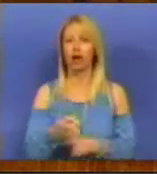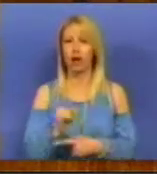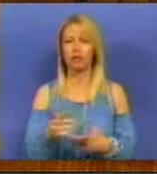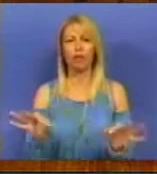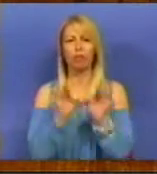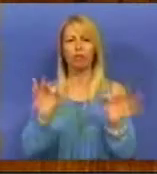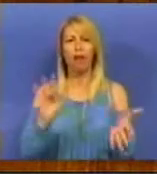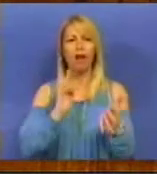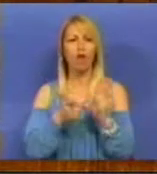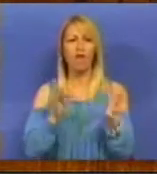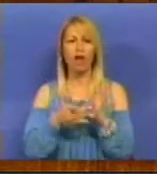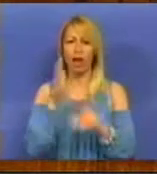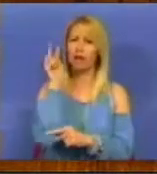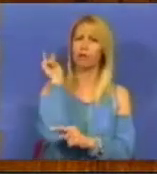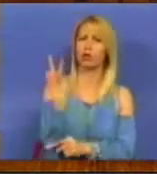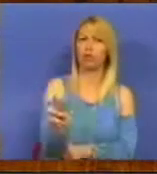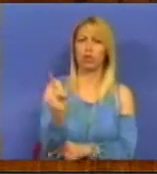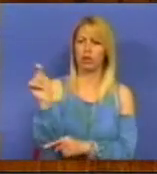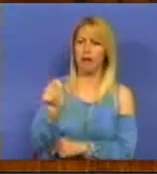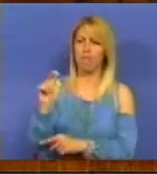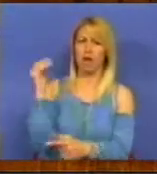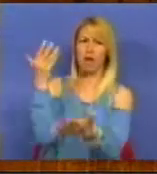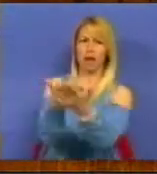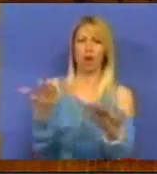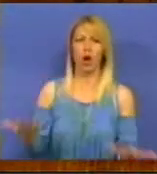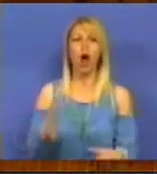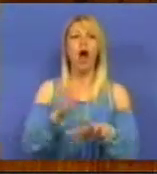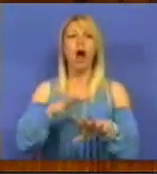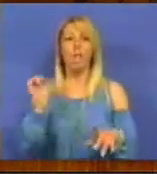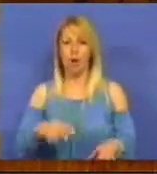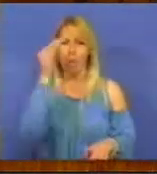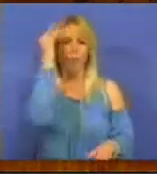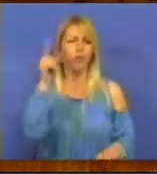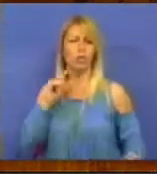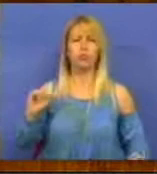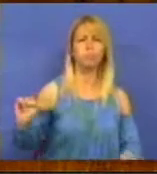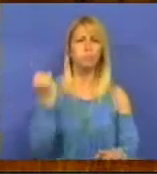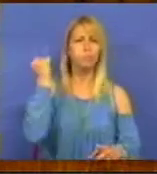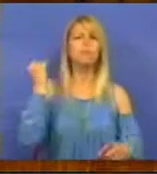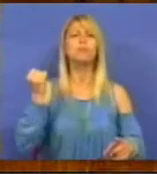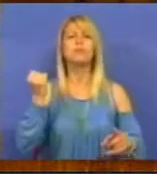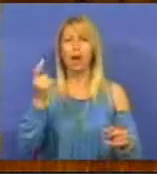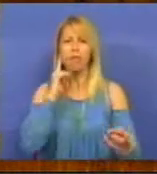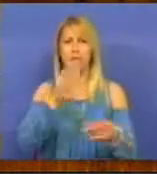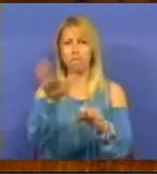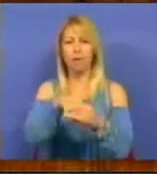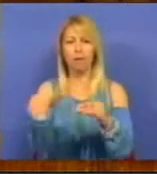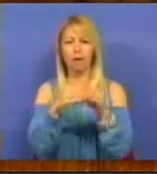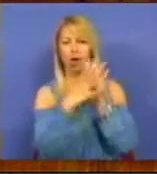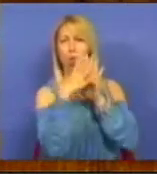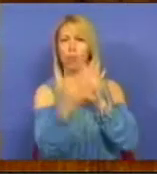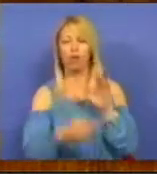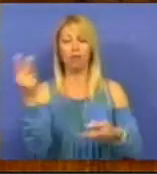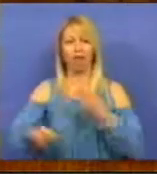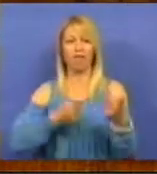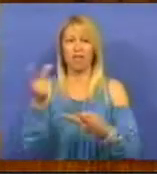temos assistido nos últimos meses em torno da resistência dos professores, a colaborar num modelo de avaliação que não serve